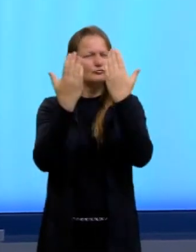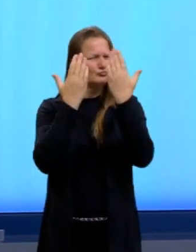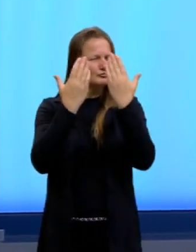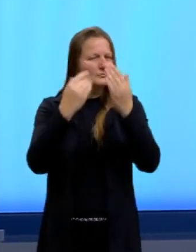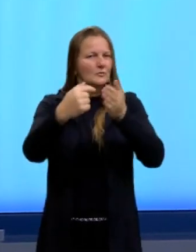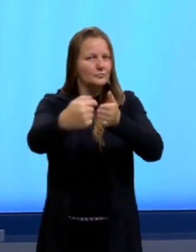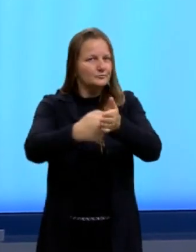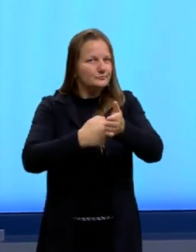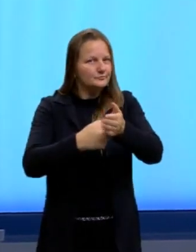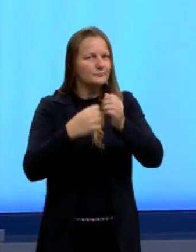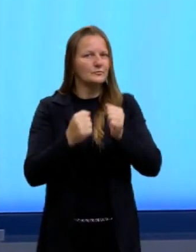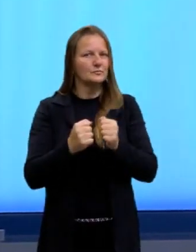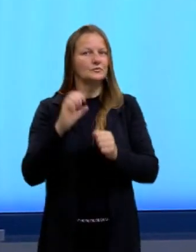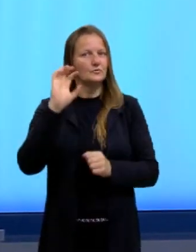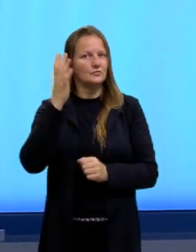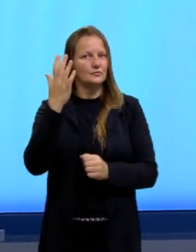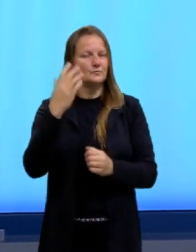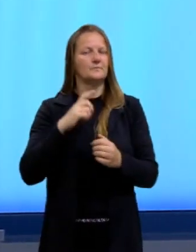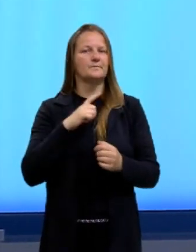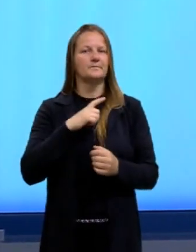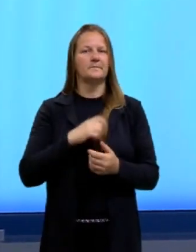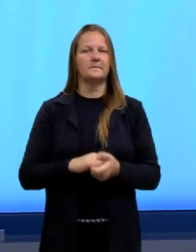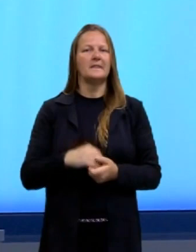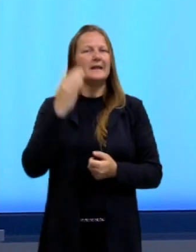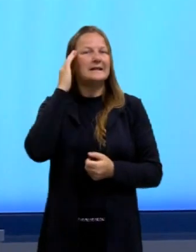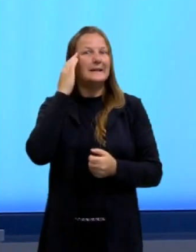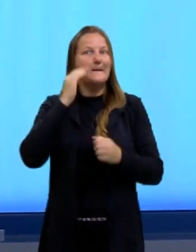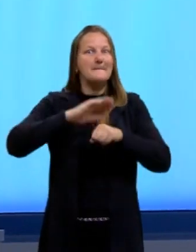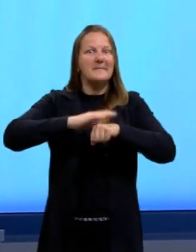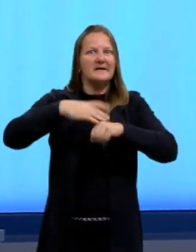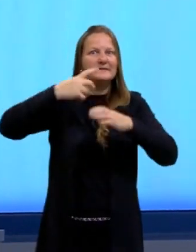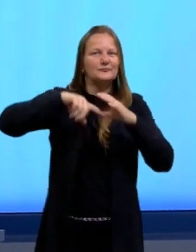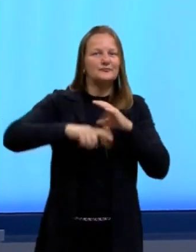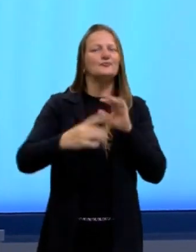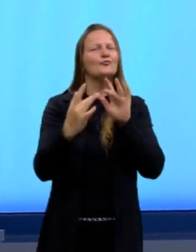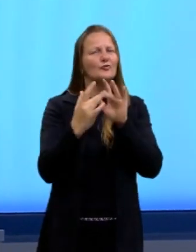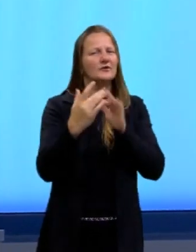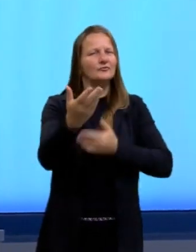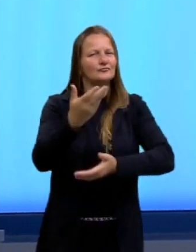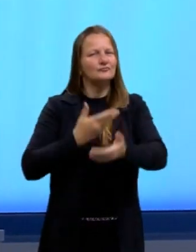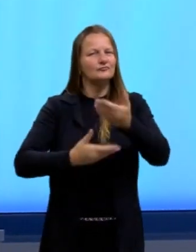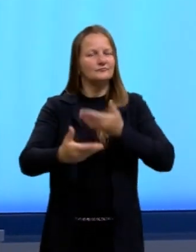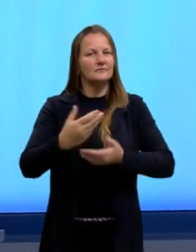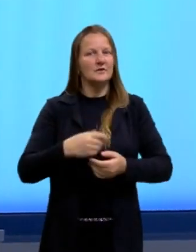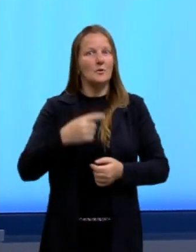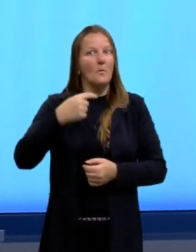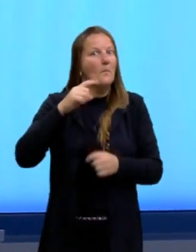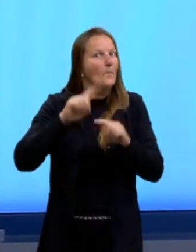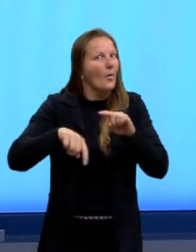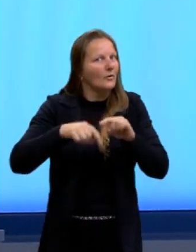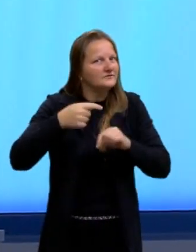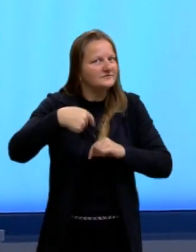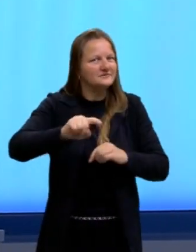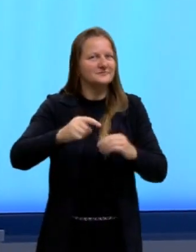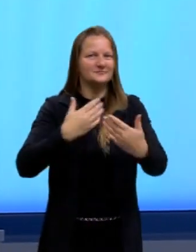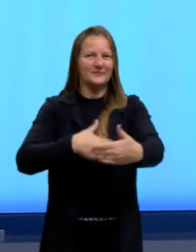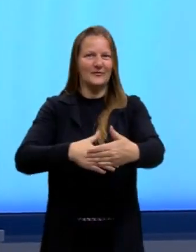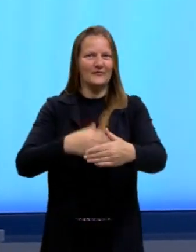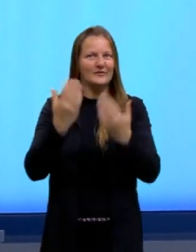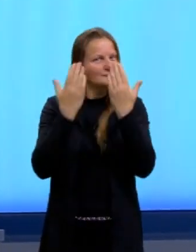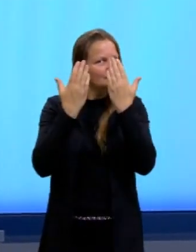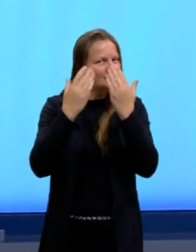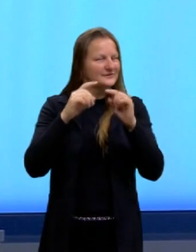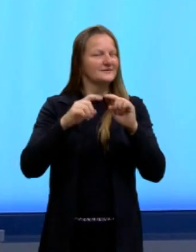solucionar, entender um pouco melhor, entre em contato, não vai para tua prova com dúvida, certo?